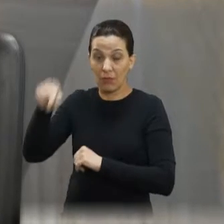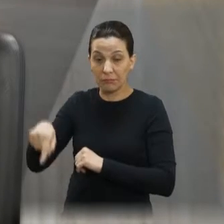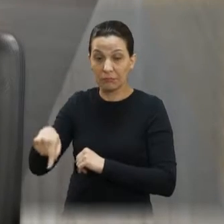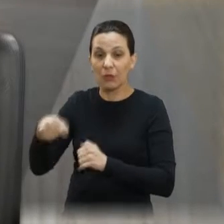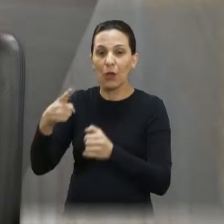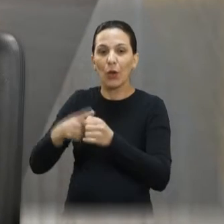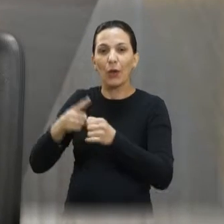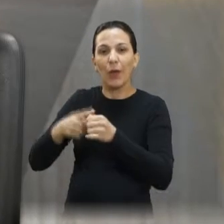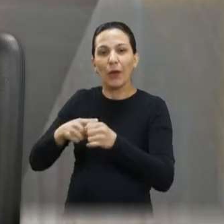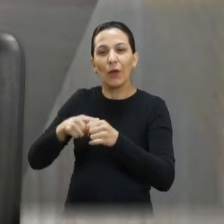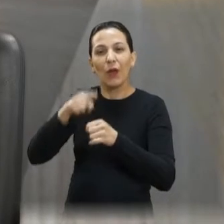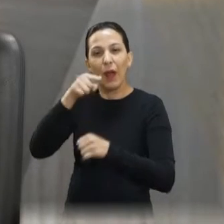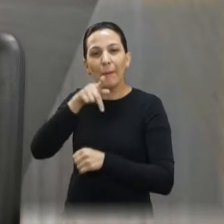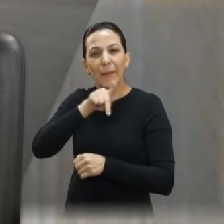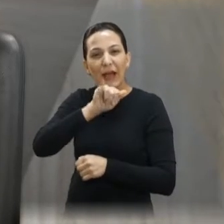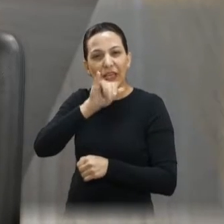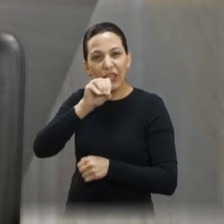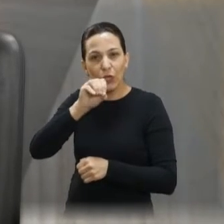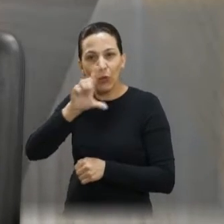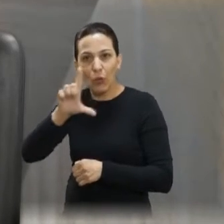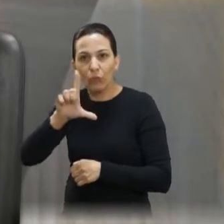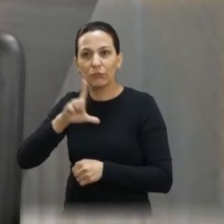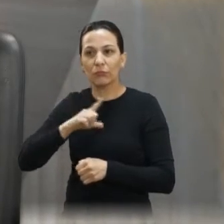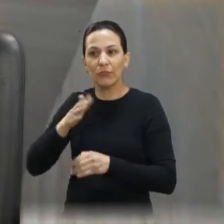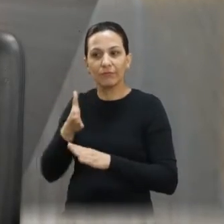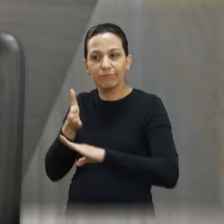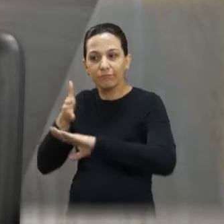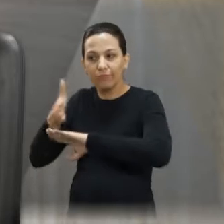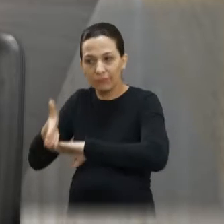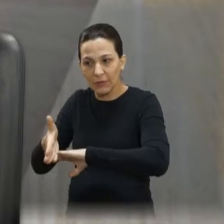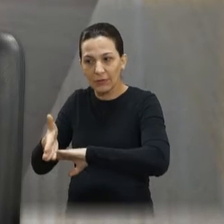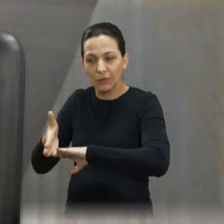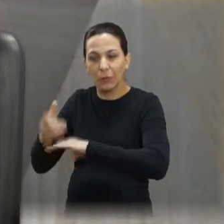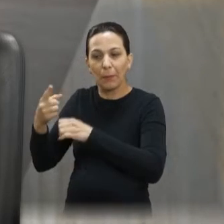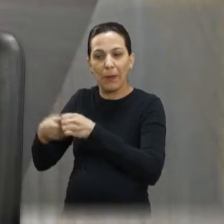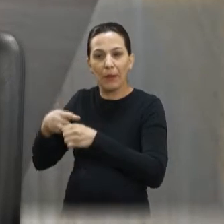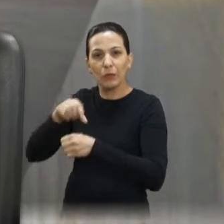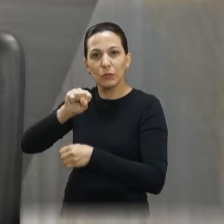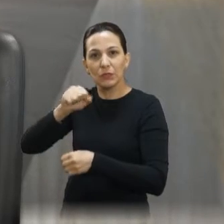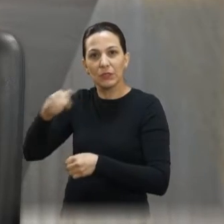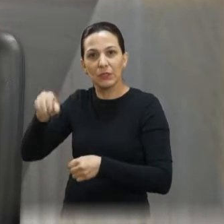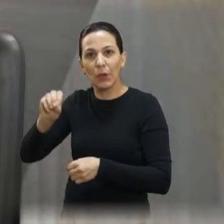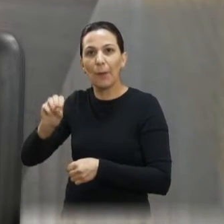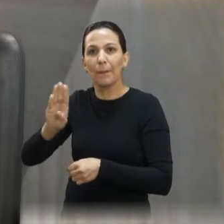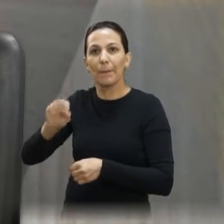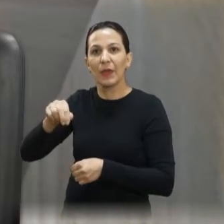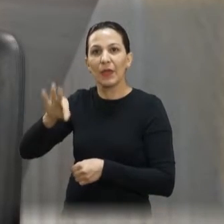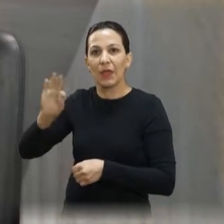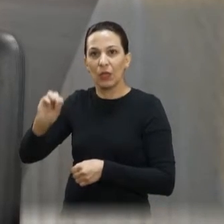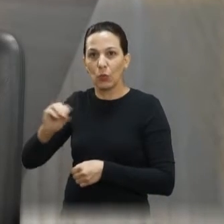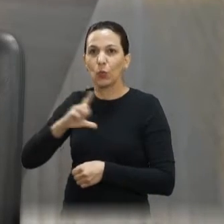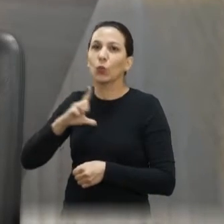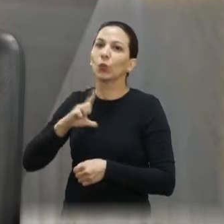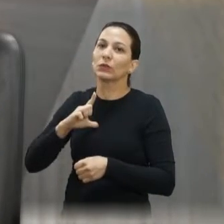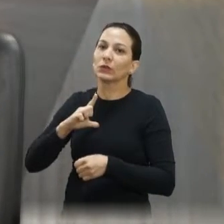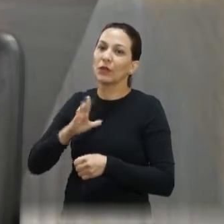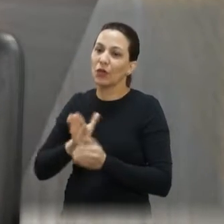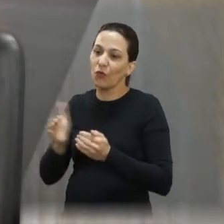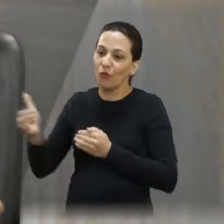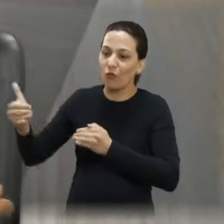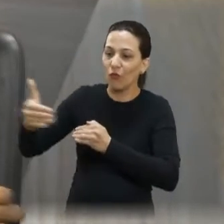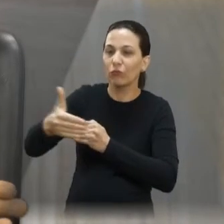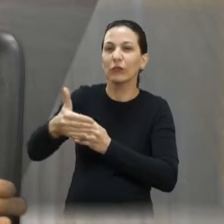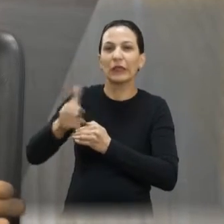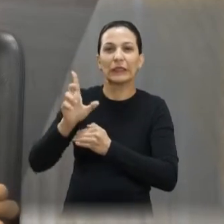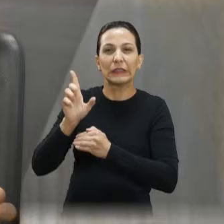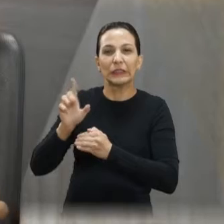bairro do Paiol e começa a subir destino ao Jardim São Bento, como o retorno estava distante para voltar para